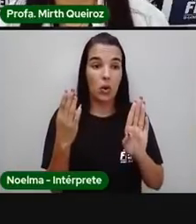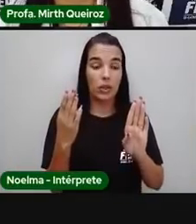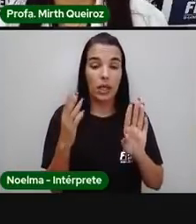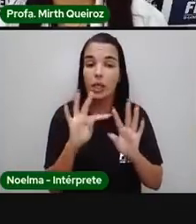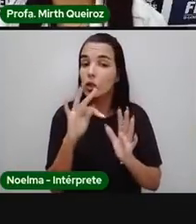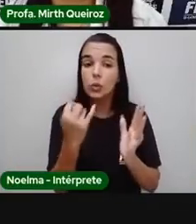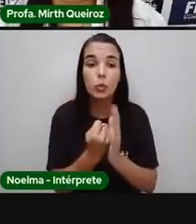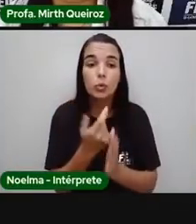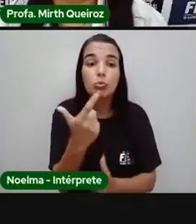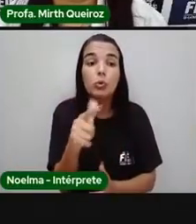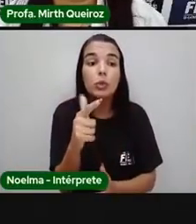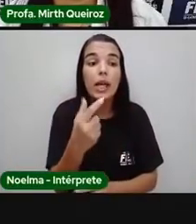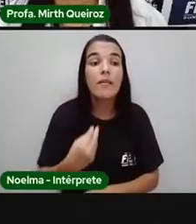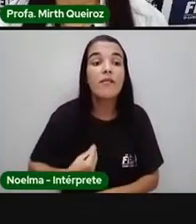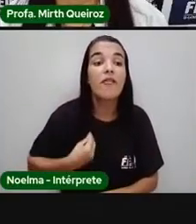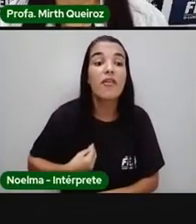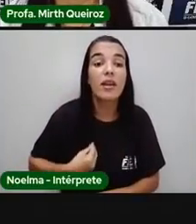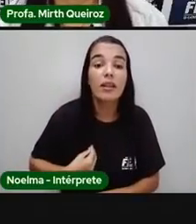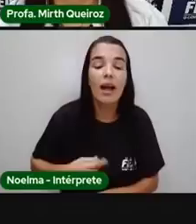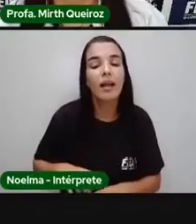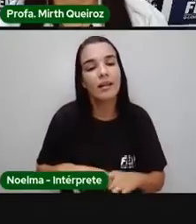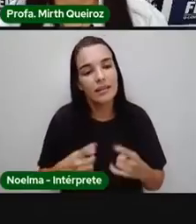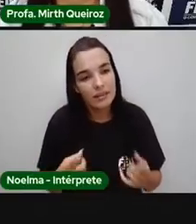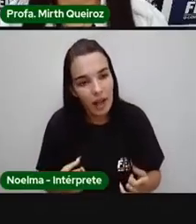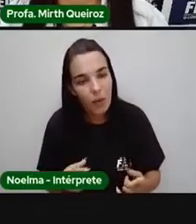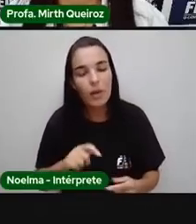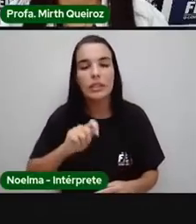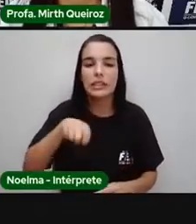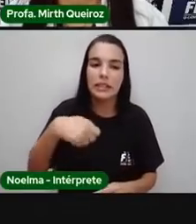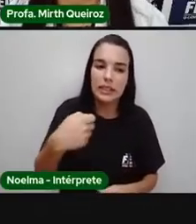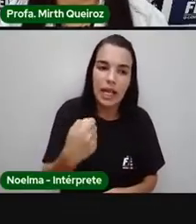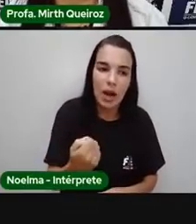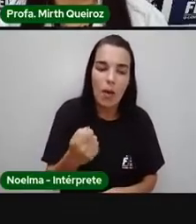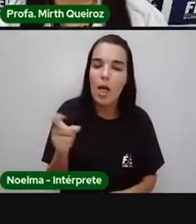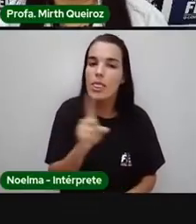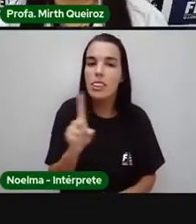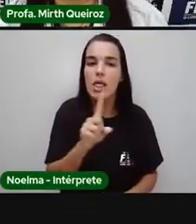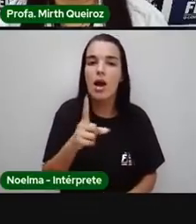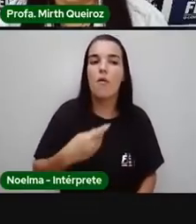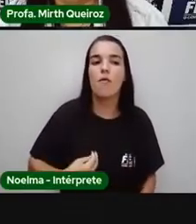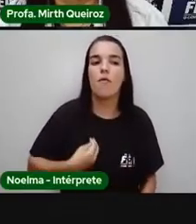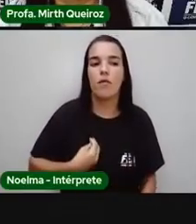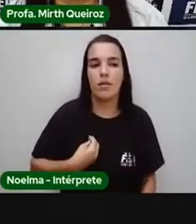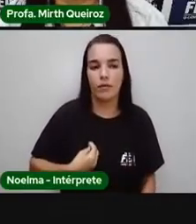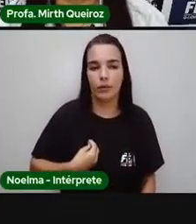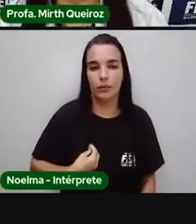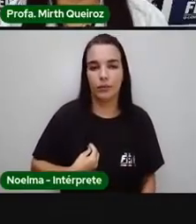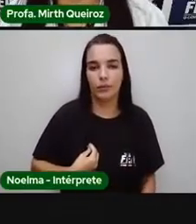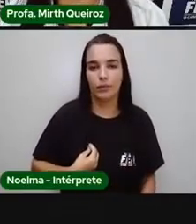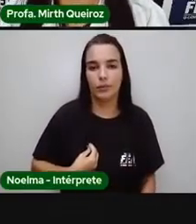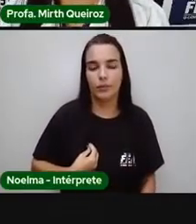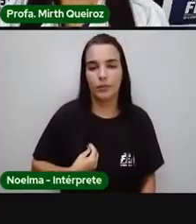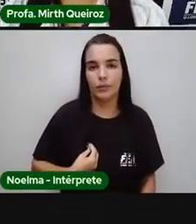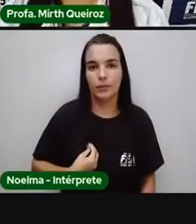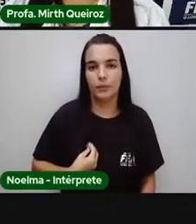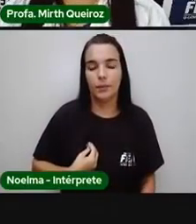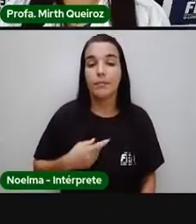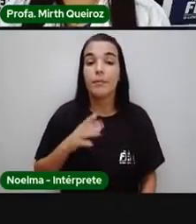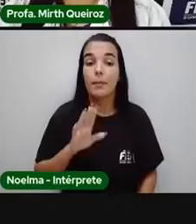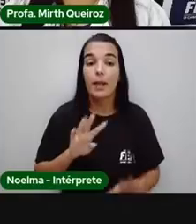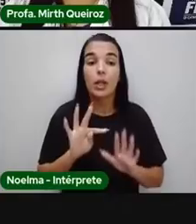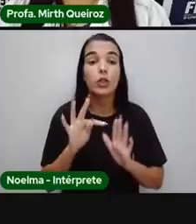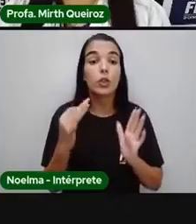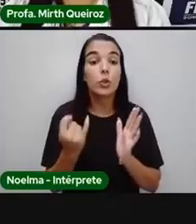tudo isso não tem vida. Então, a gente vai dizer que é um ser não vivo, certo? Todos